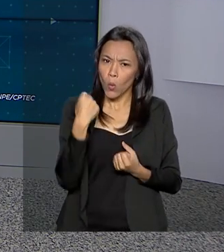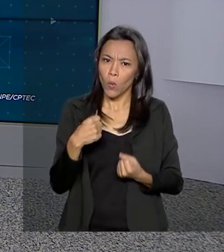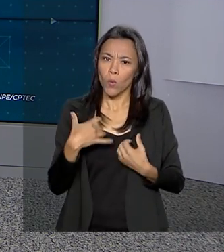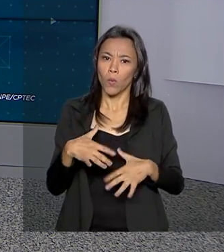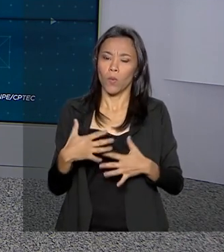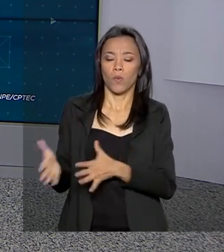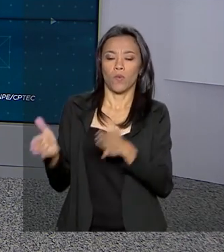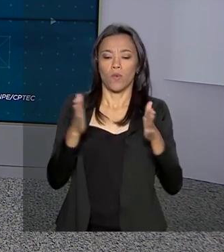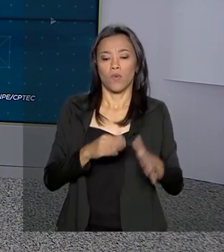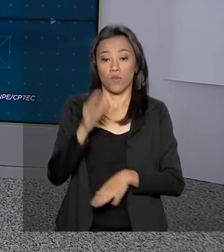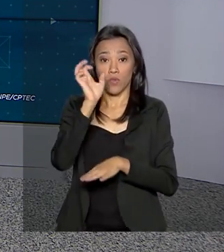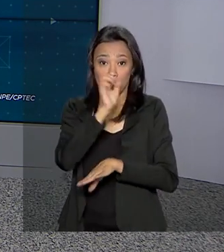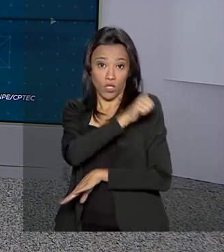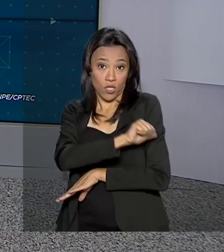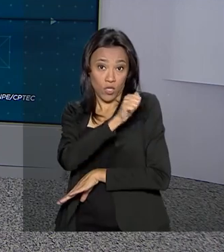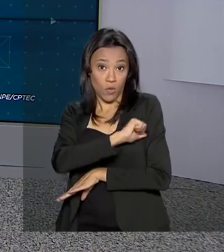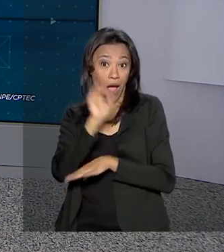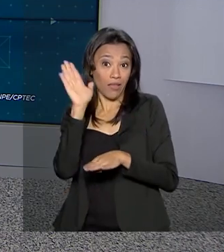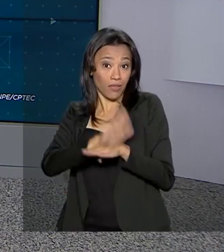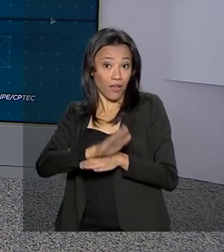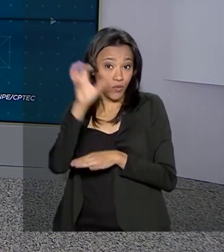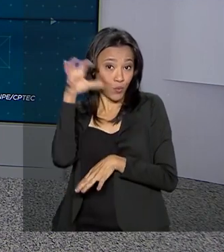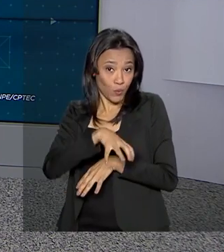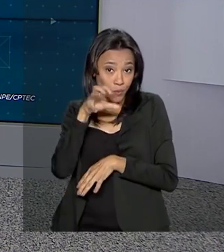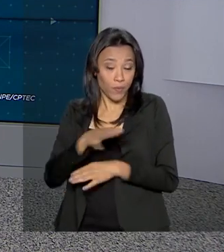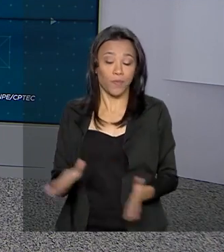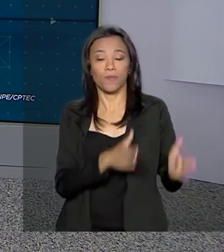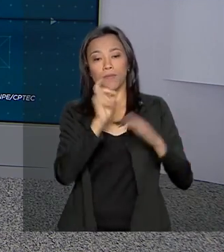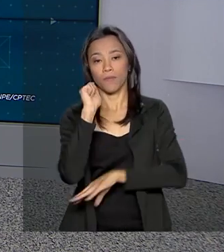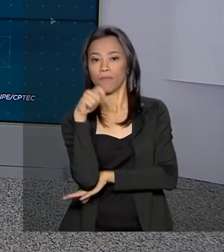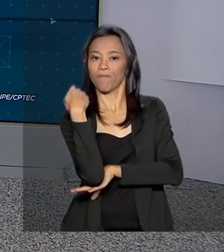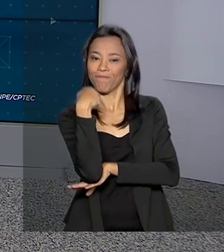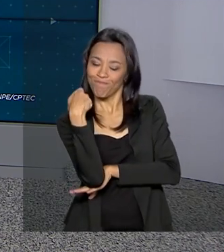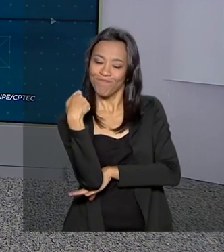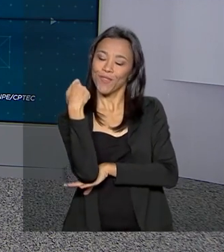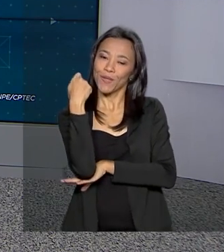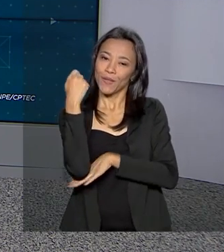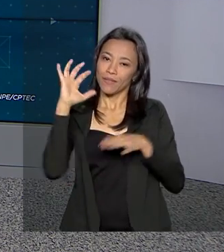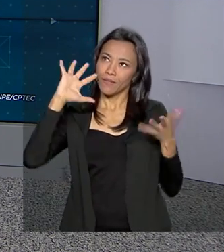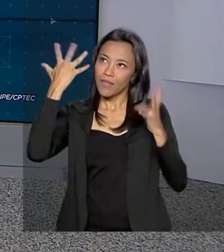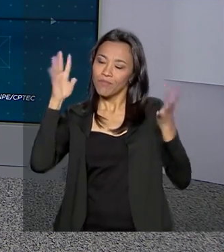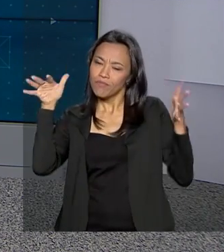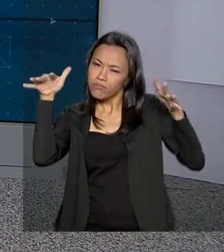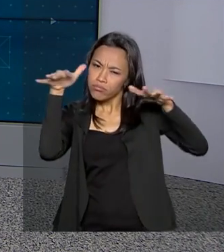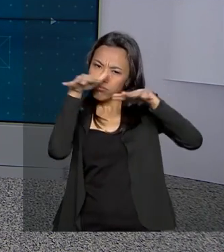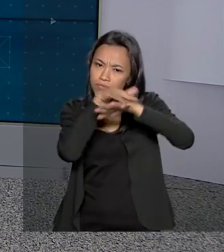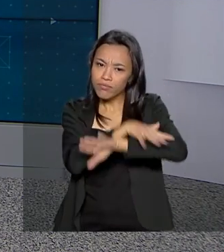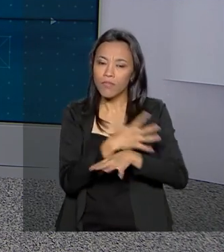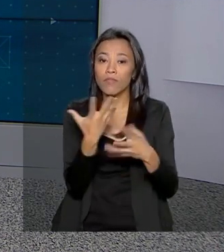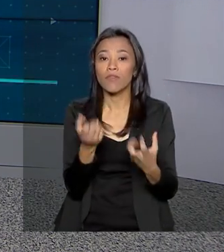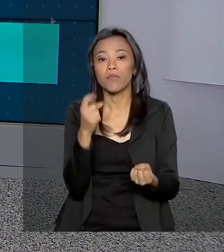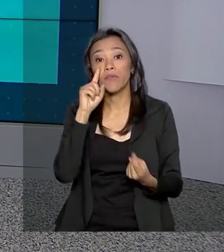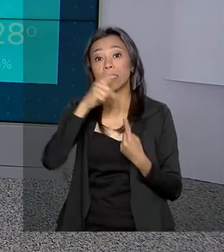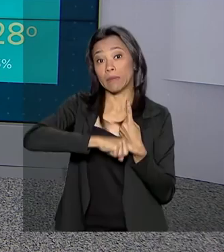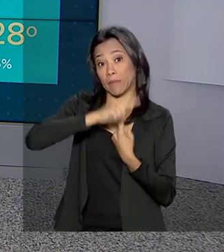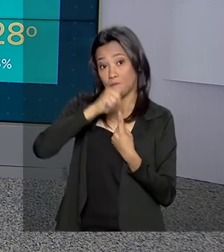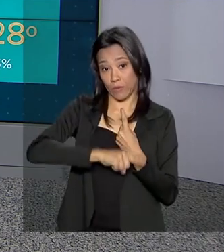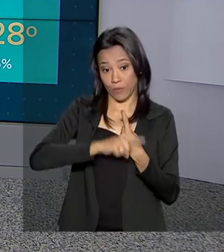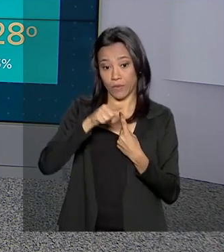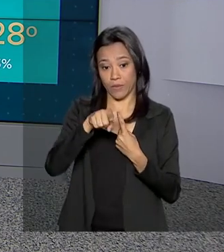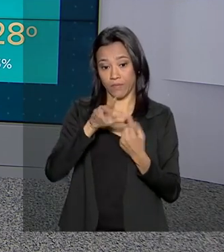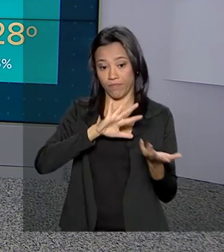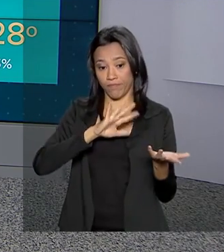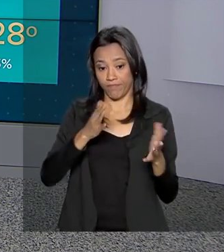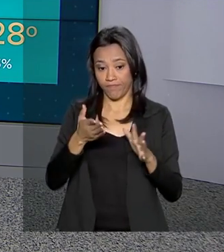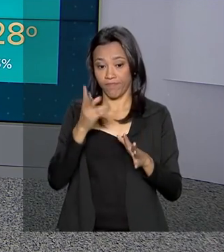No Rio de Janeiro, vai chover de tarde também. E em Porto Alegre, o tempo está nublado. Agora vamos então às temperaturas. A gente troca o